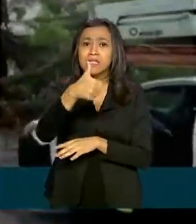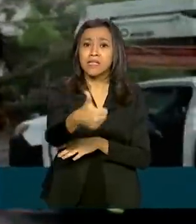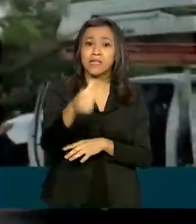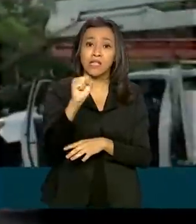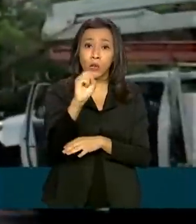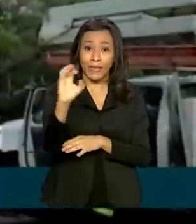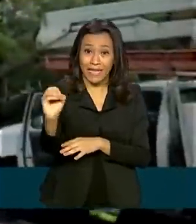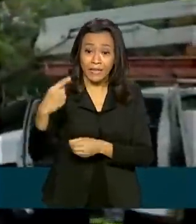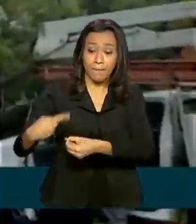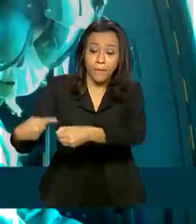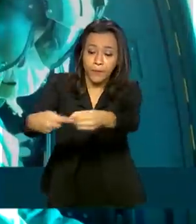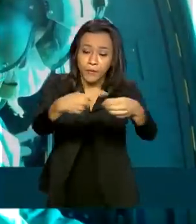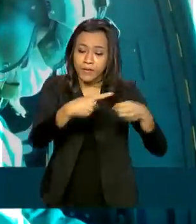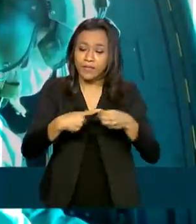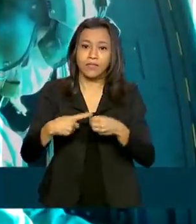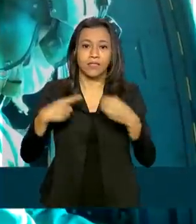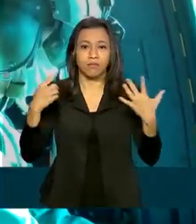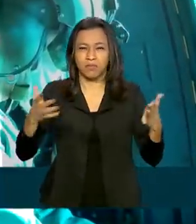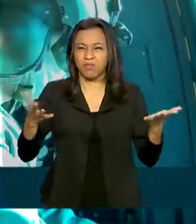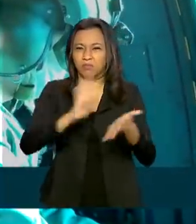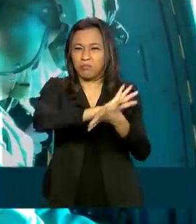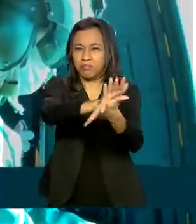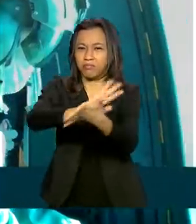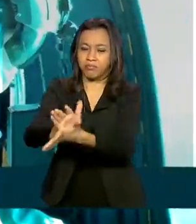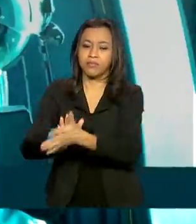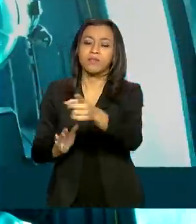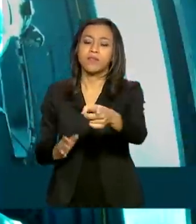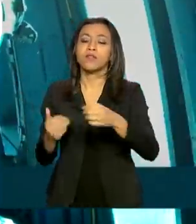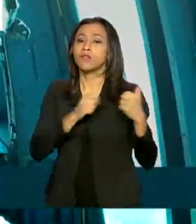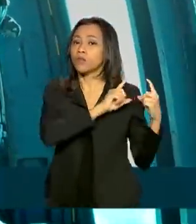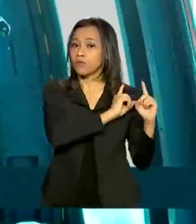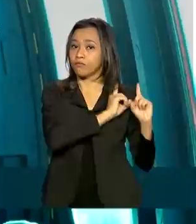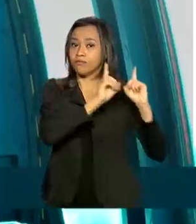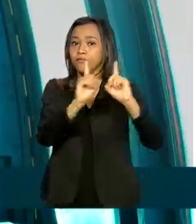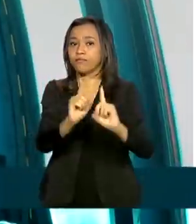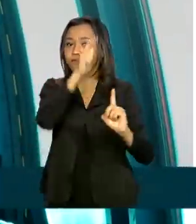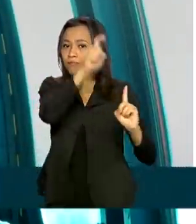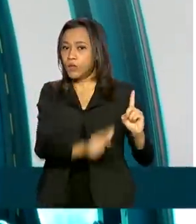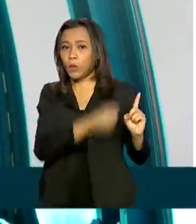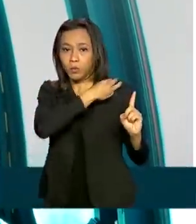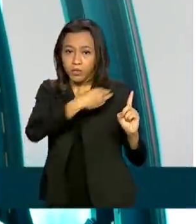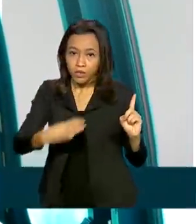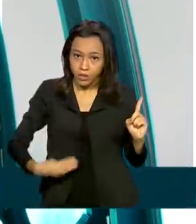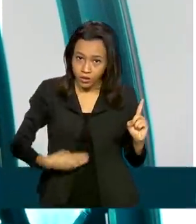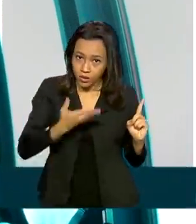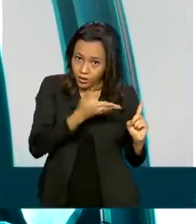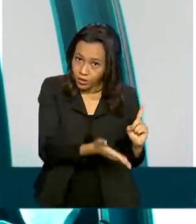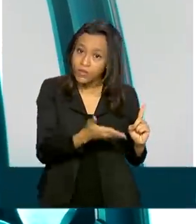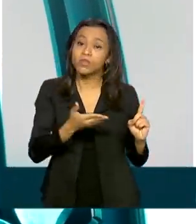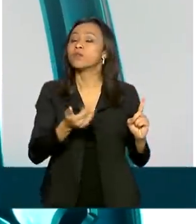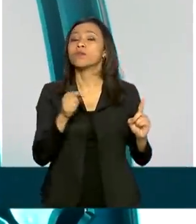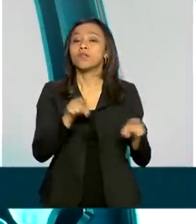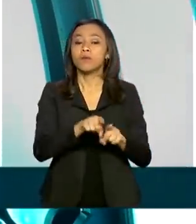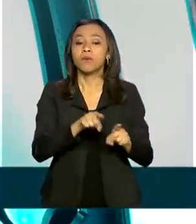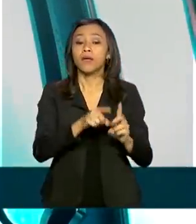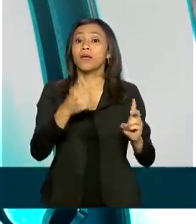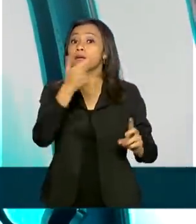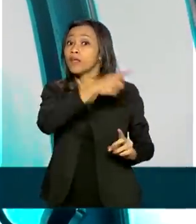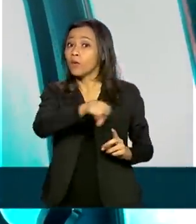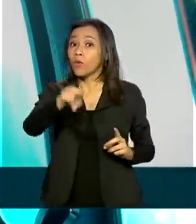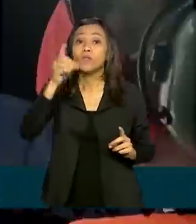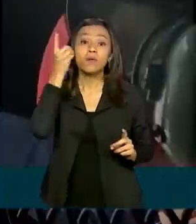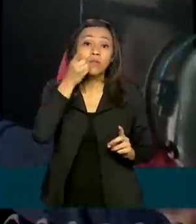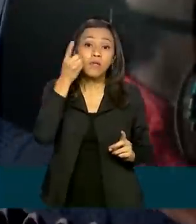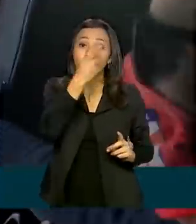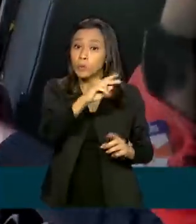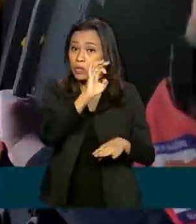municípios afetados. Acompanhado do ministro do Desenvolvimento Regional e de parlamentares do estado, ele sobrevoou